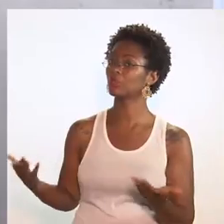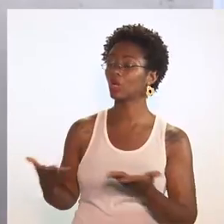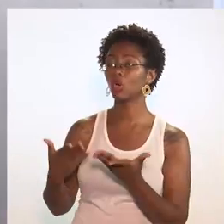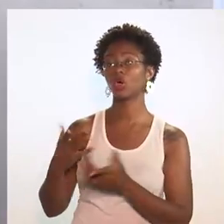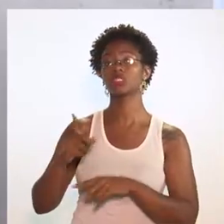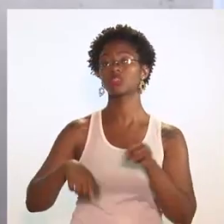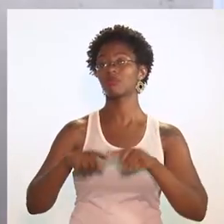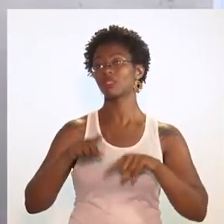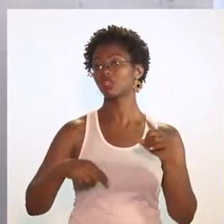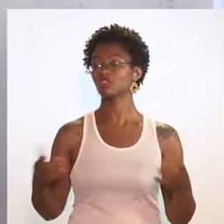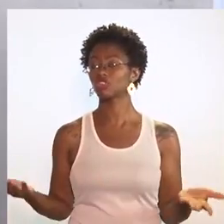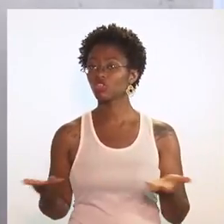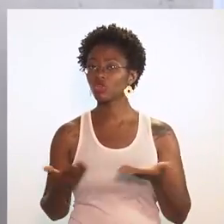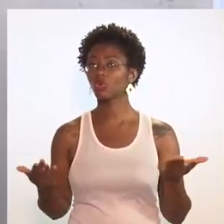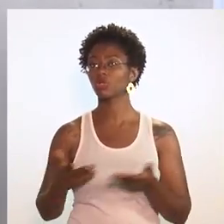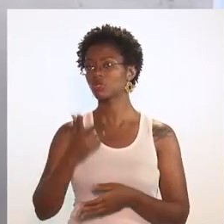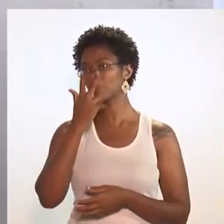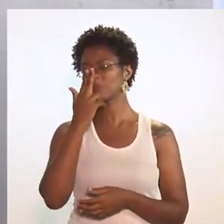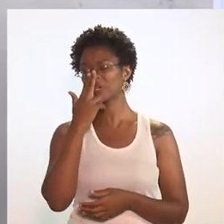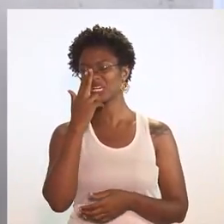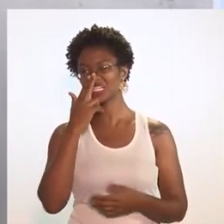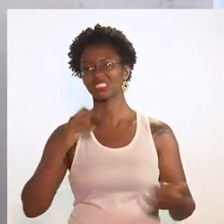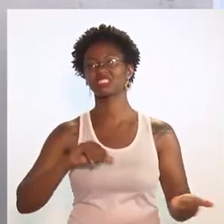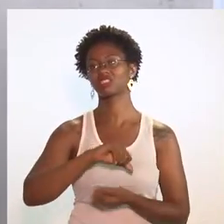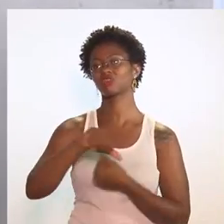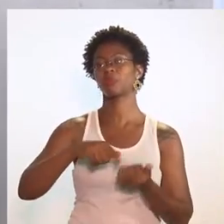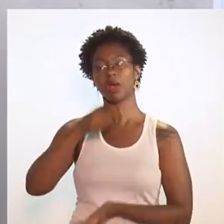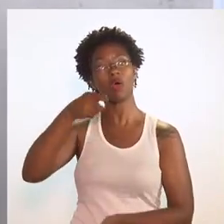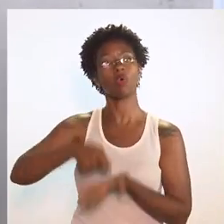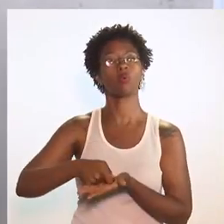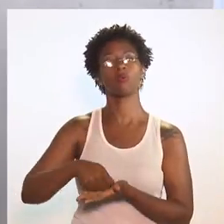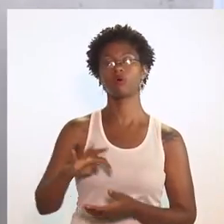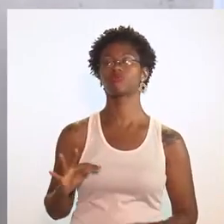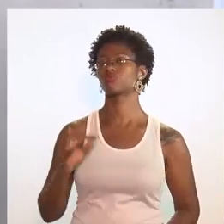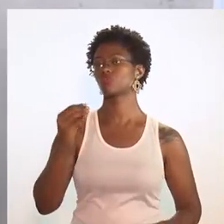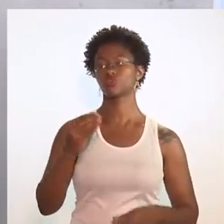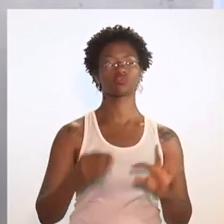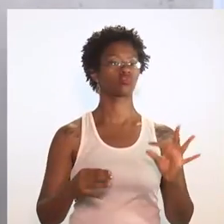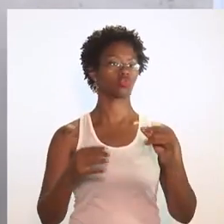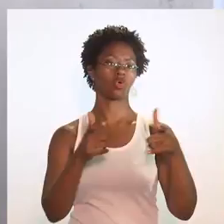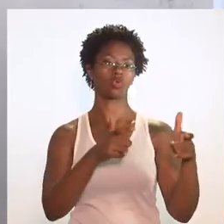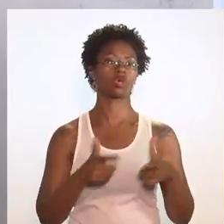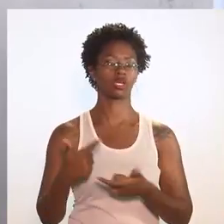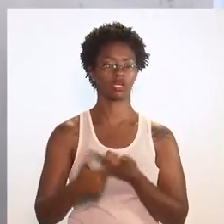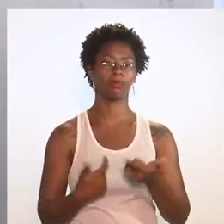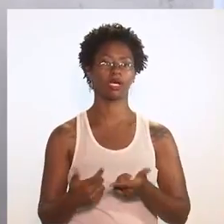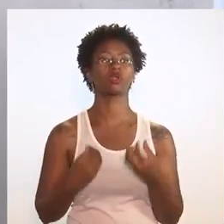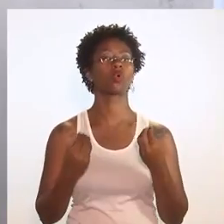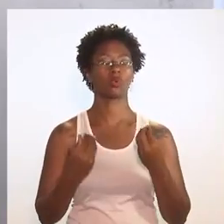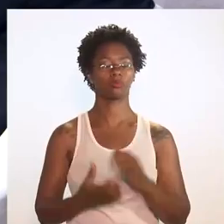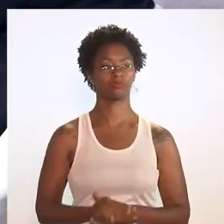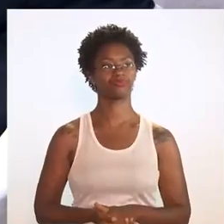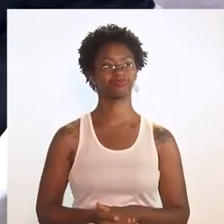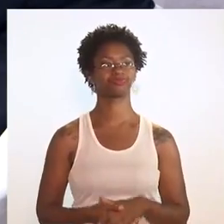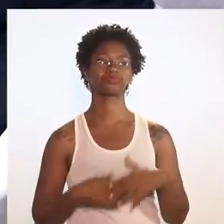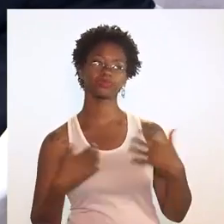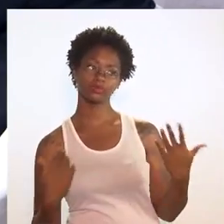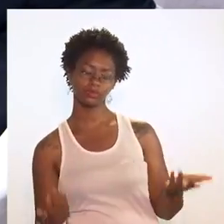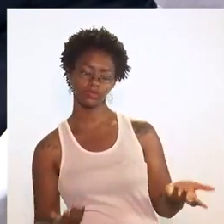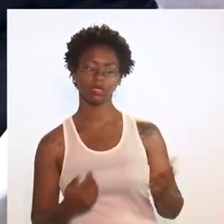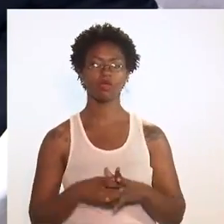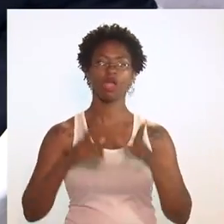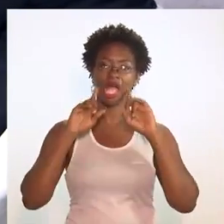essas ferramentas que também hoje em dia passaram a ser quase que obrigatórias em todos os campos de trabalho? Então,